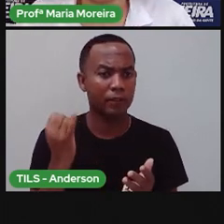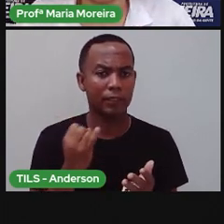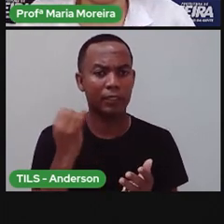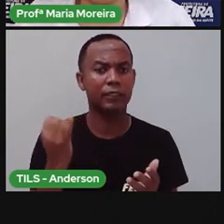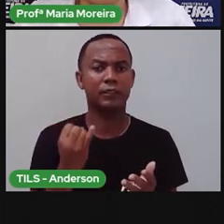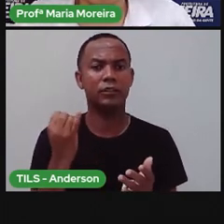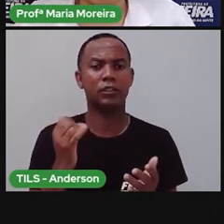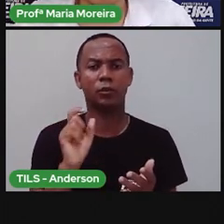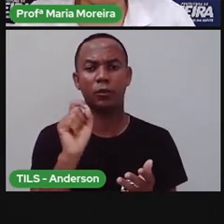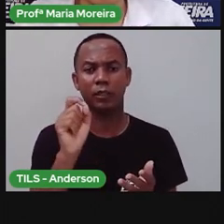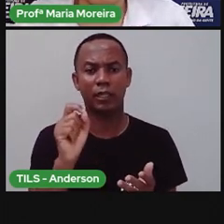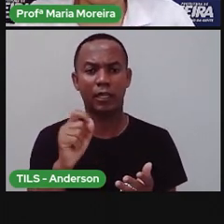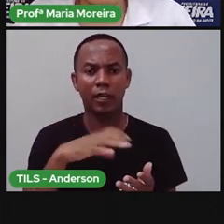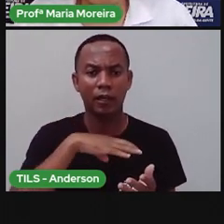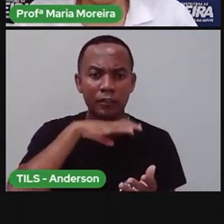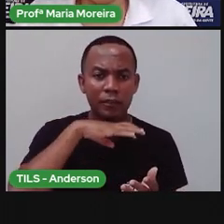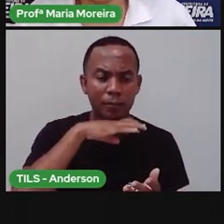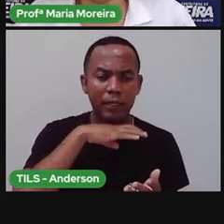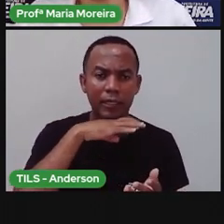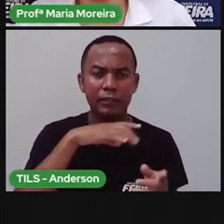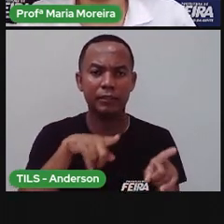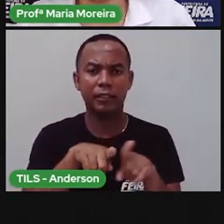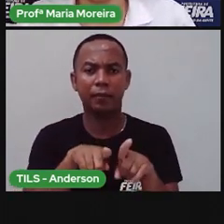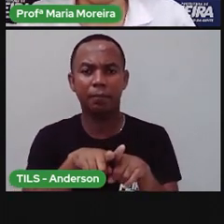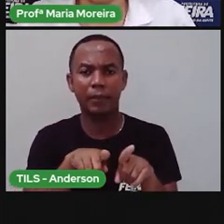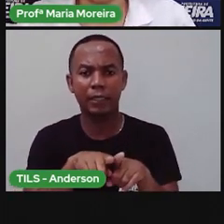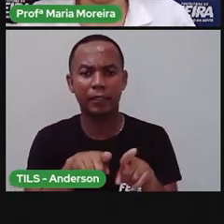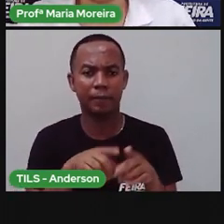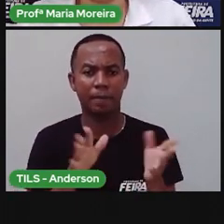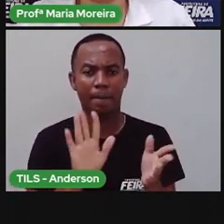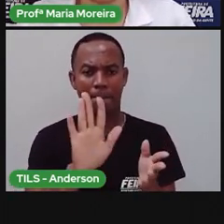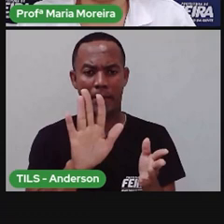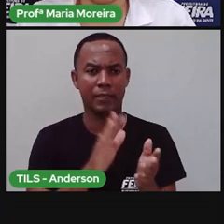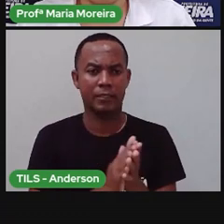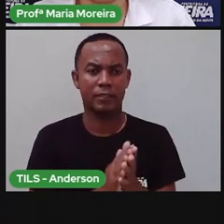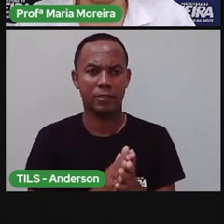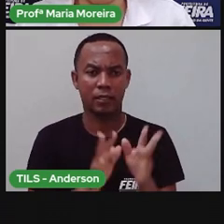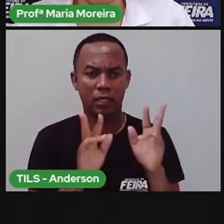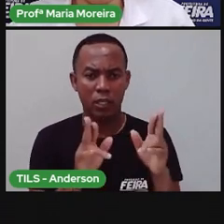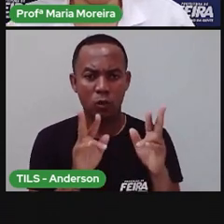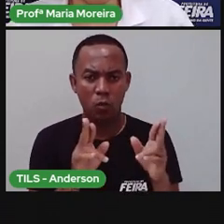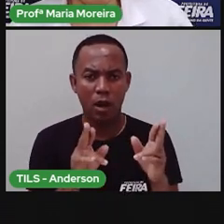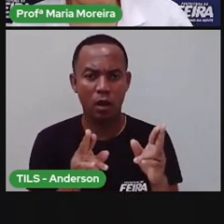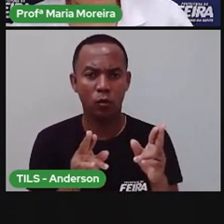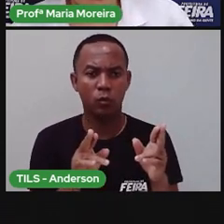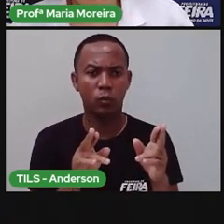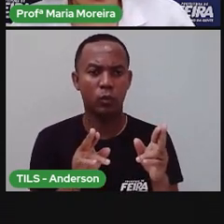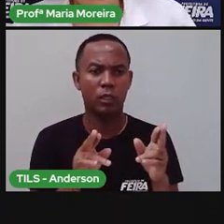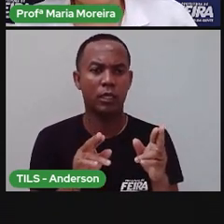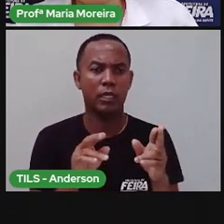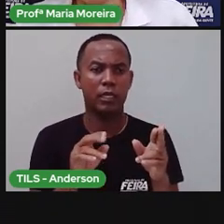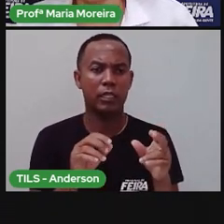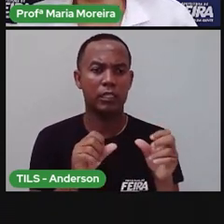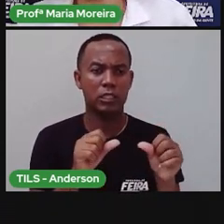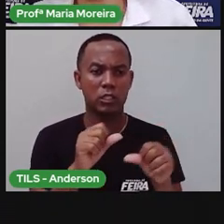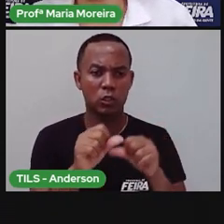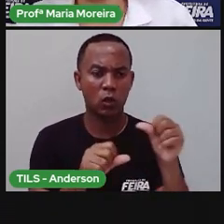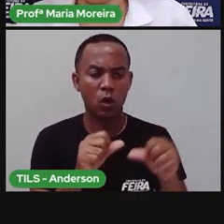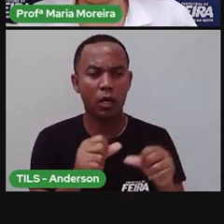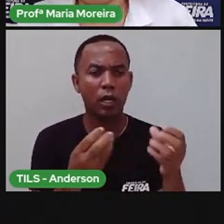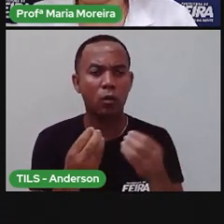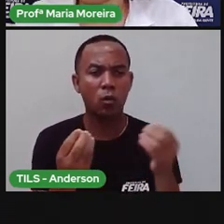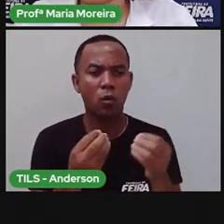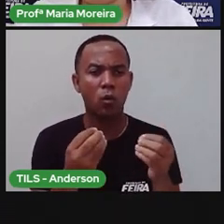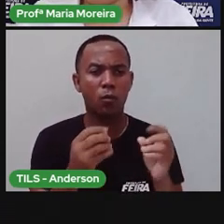relação entre os seres vivos. Por quê? Quando eles são de mesma espécie, eles fazem o quê? Eles se reproduzem. E eles também se